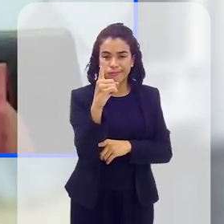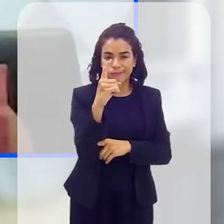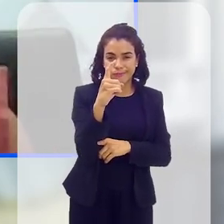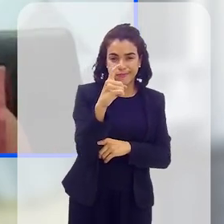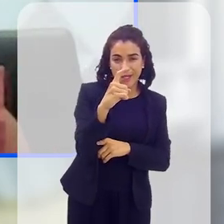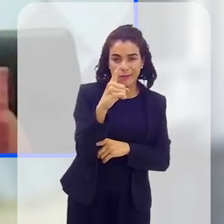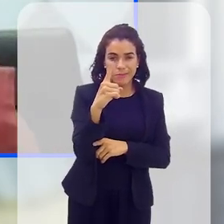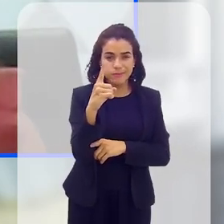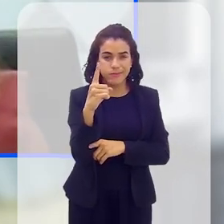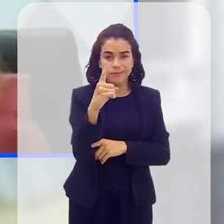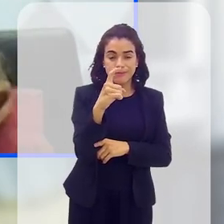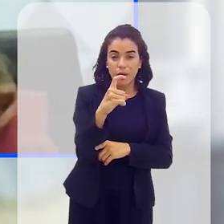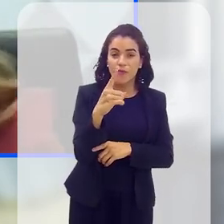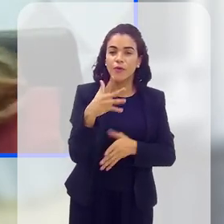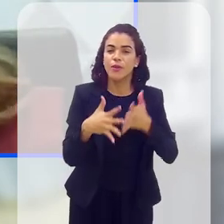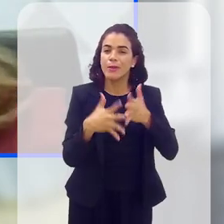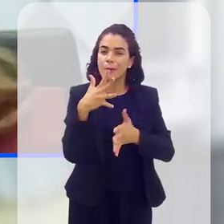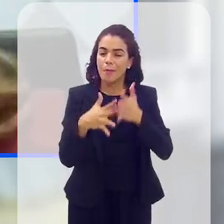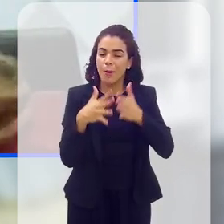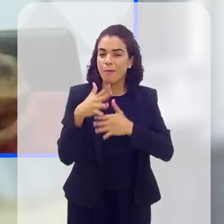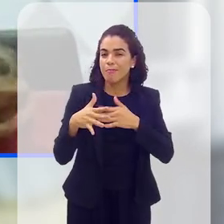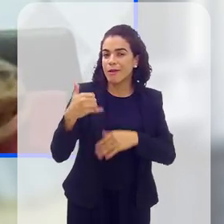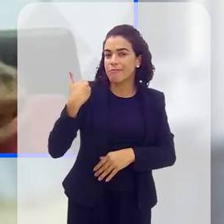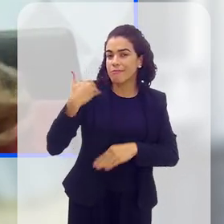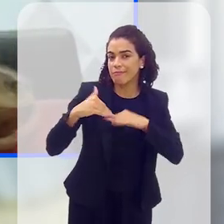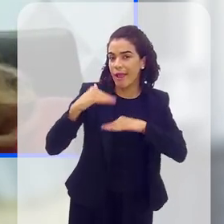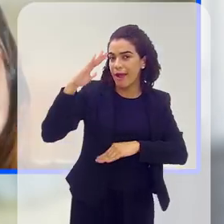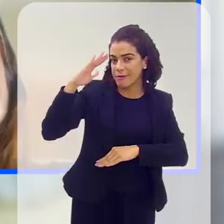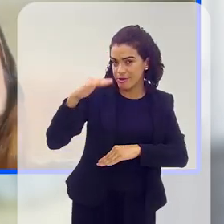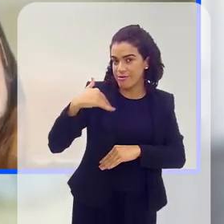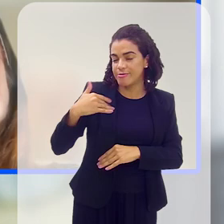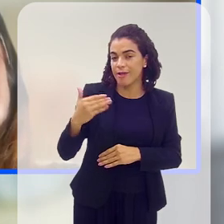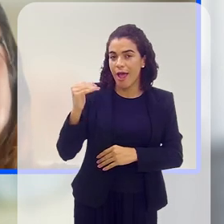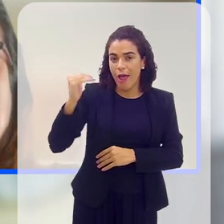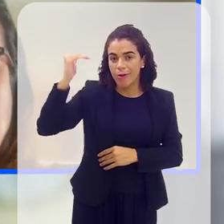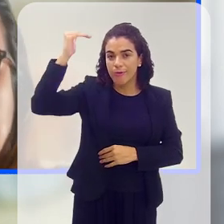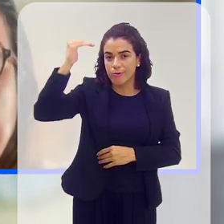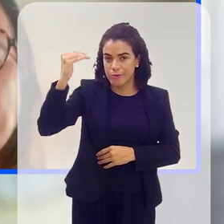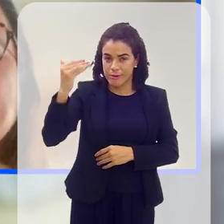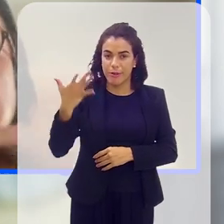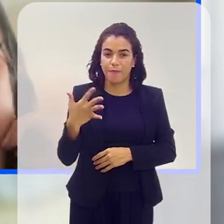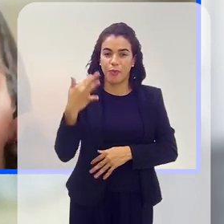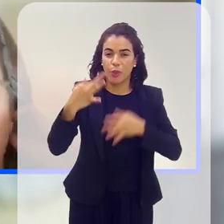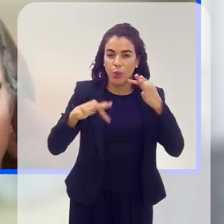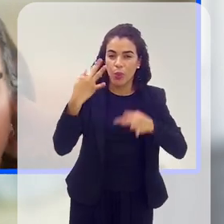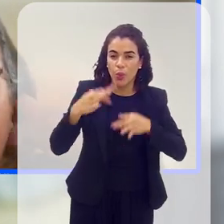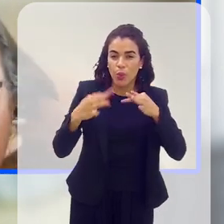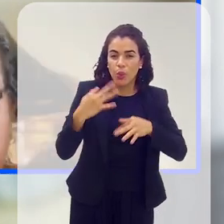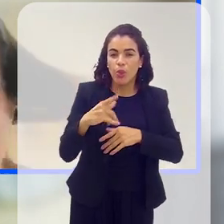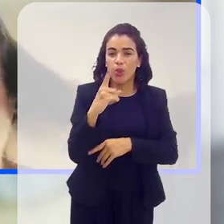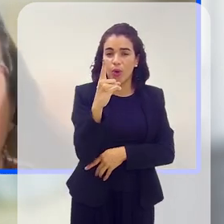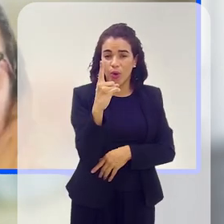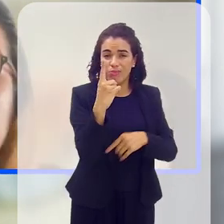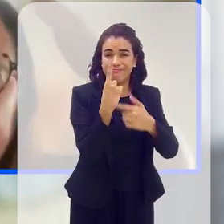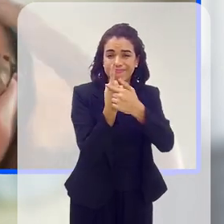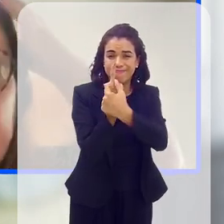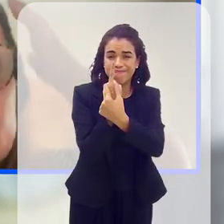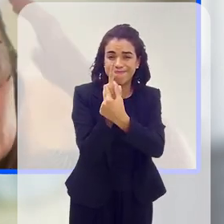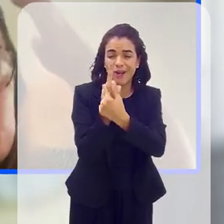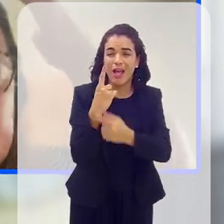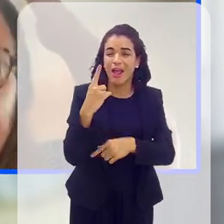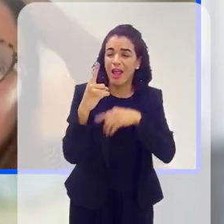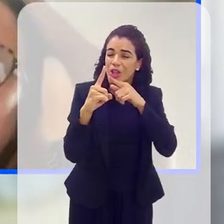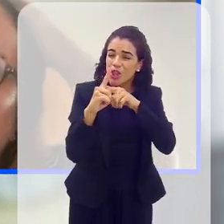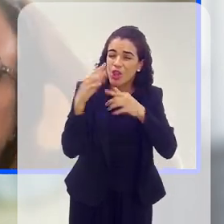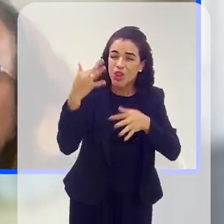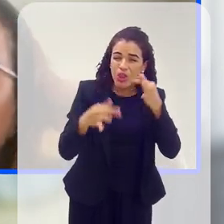eu sei que eu vou ter um prejuízo muito maior na idade adulta, com um quadro de dor lombar que muitas vezes precisa ir